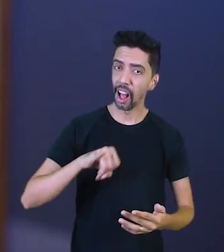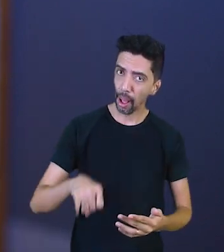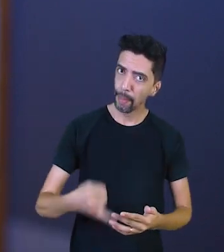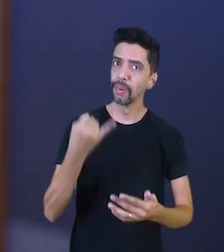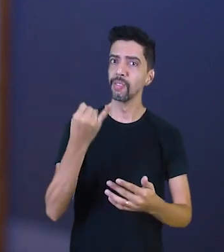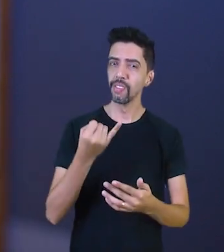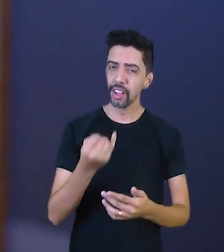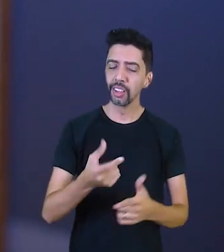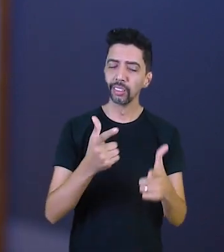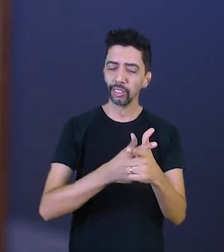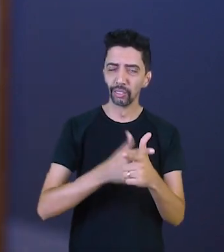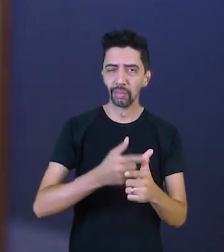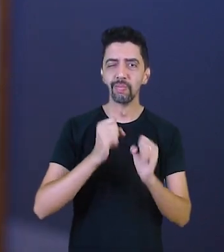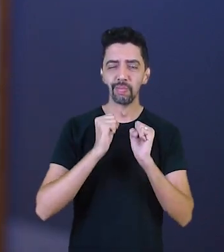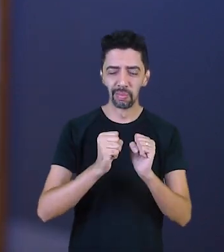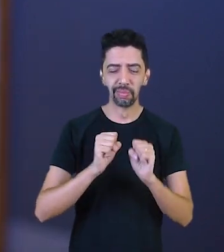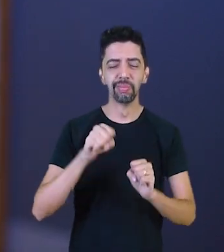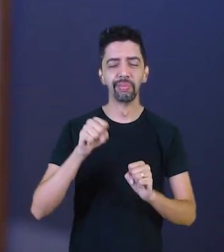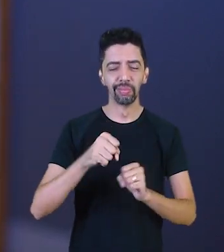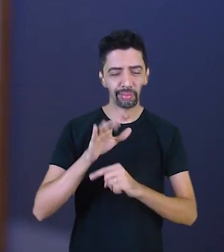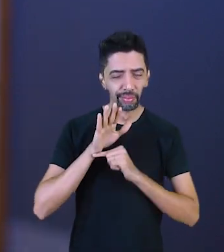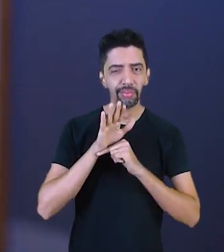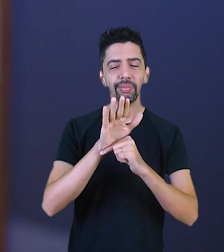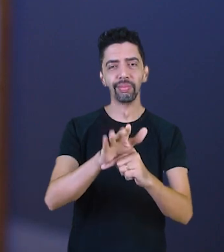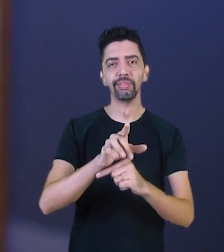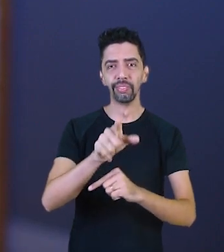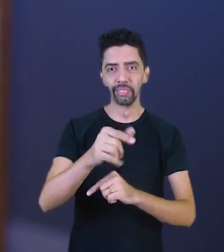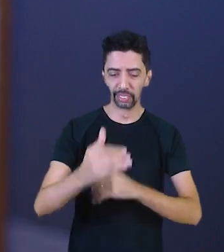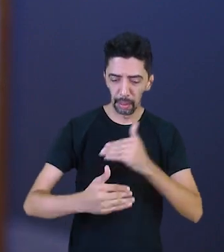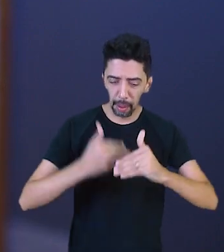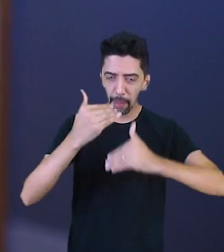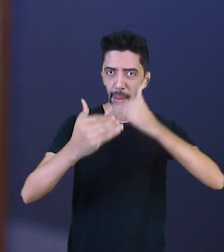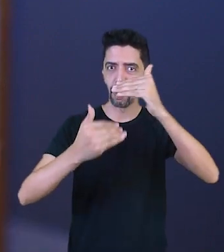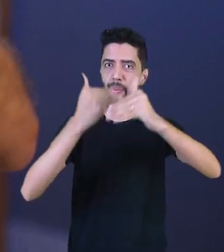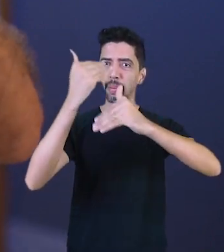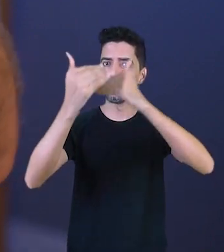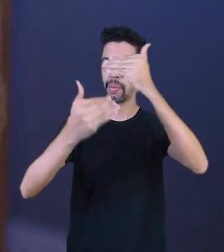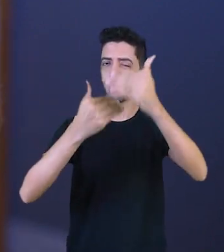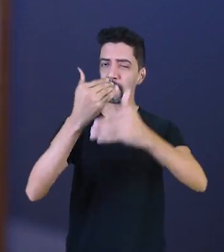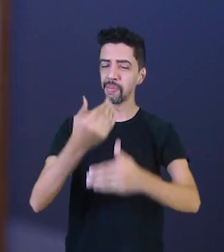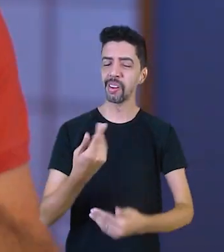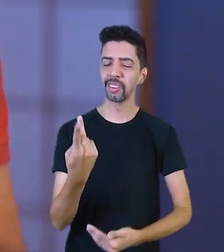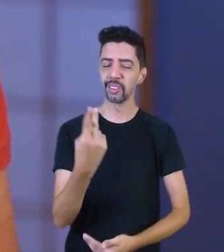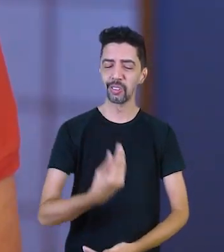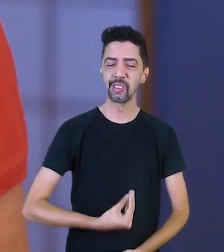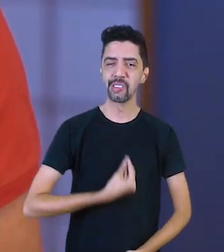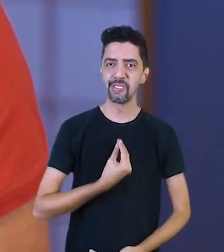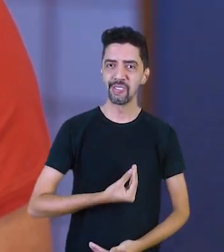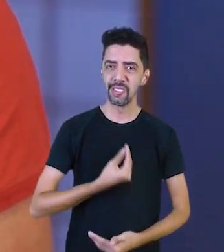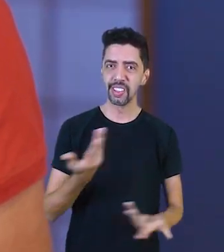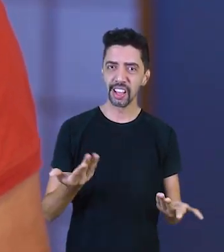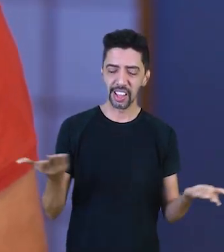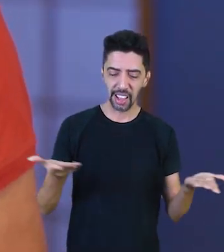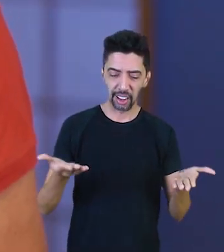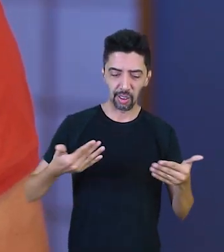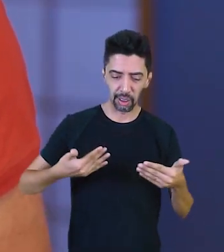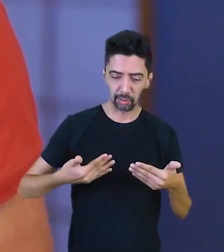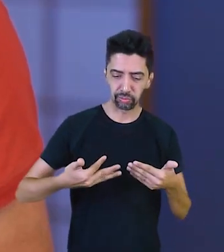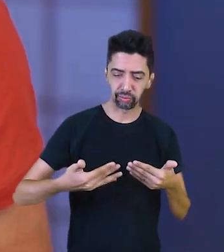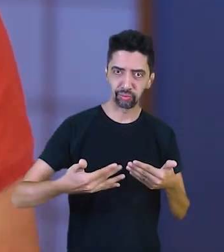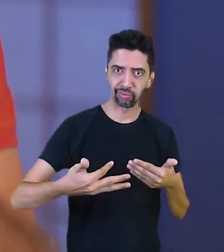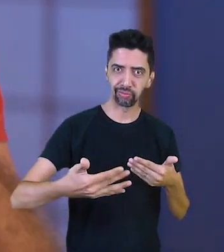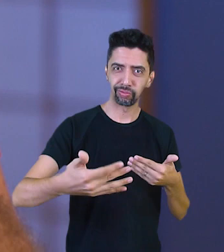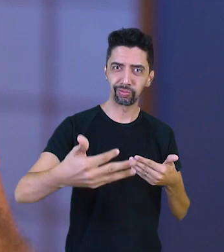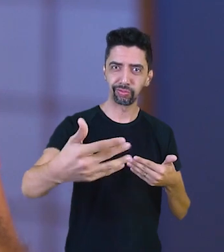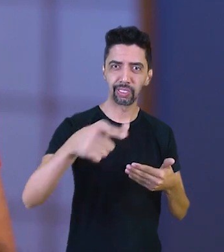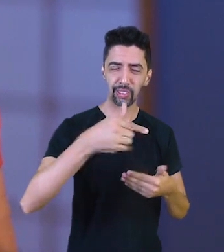saudável e sustentável, que ela vai sim fazer com que você cresça, que você desenvolva, que você, nessa passagem da sua vida aqui